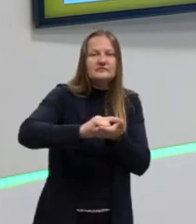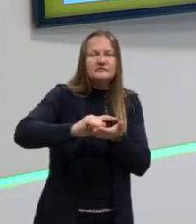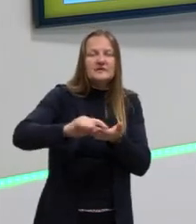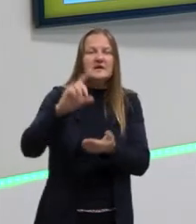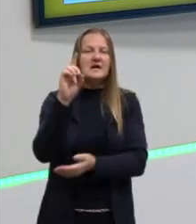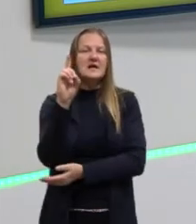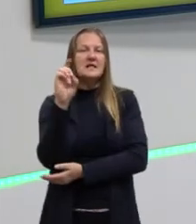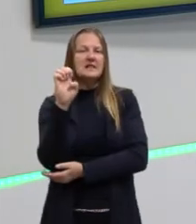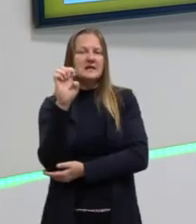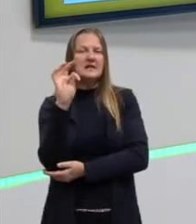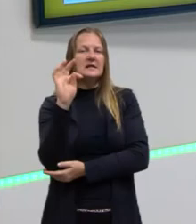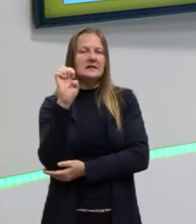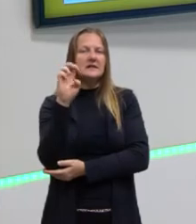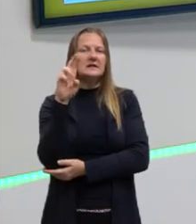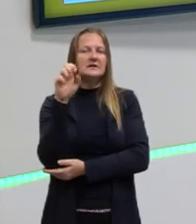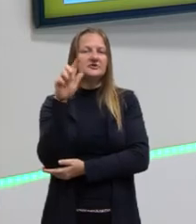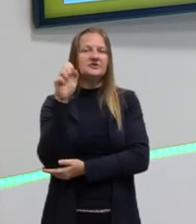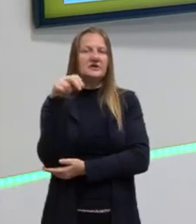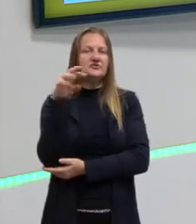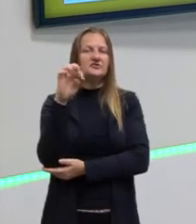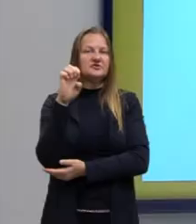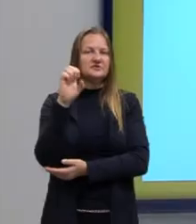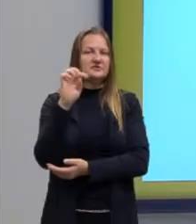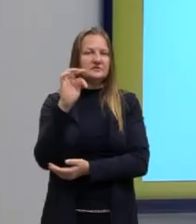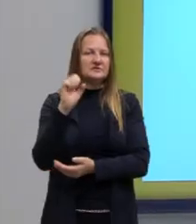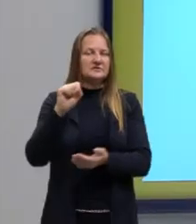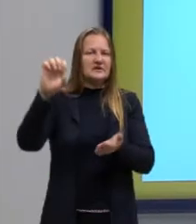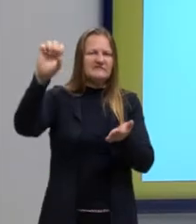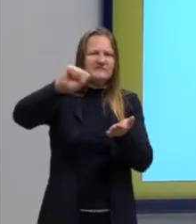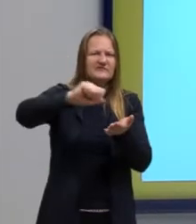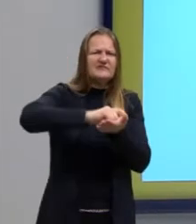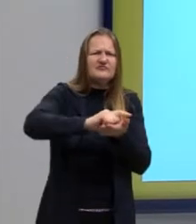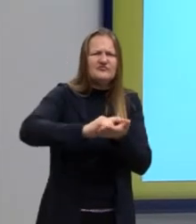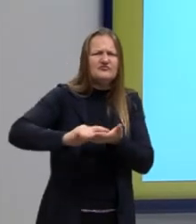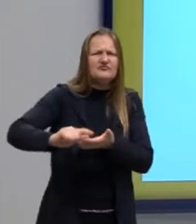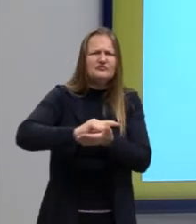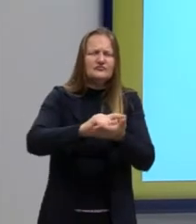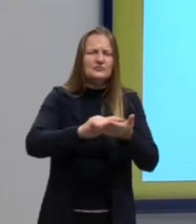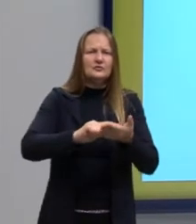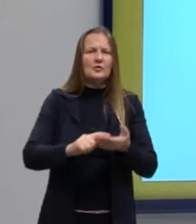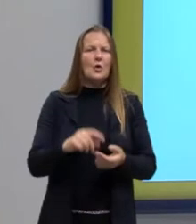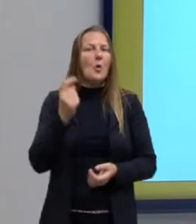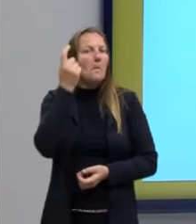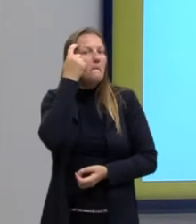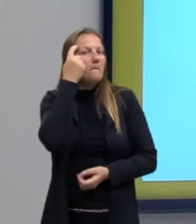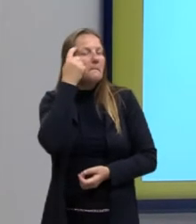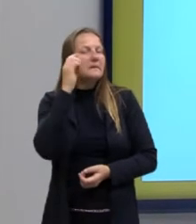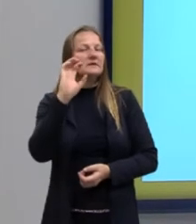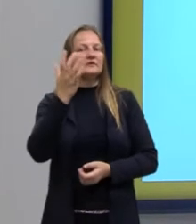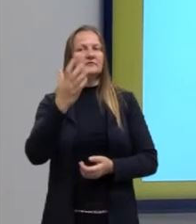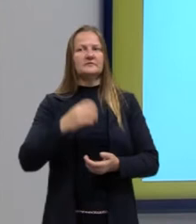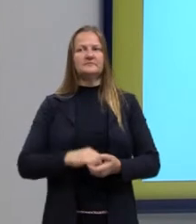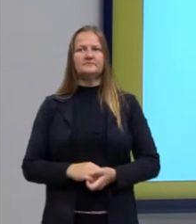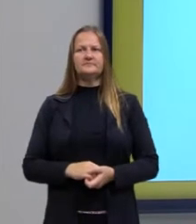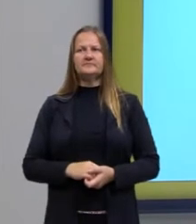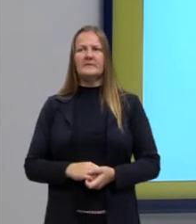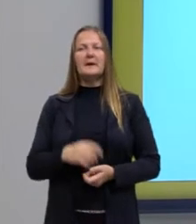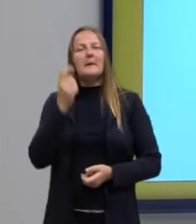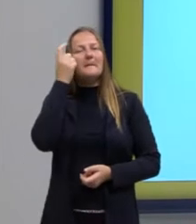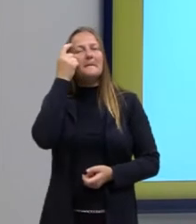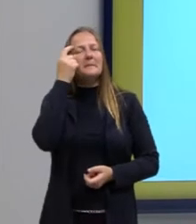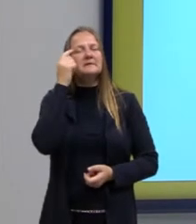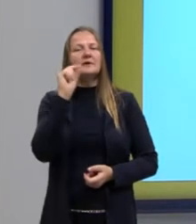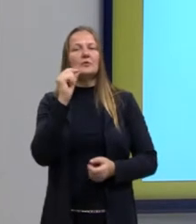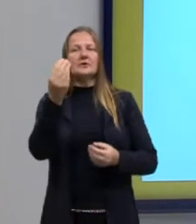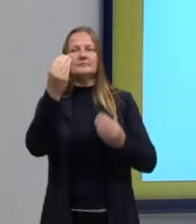que eles são, tá? Então, para começar a pensar, a resolver esse problema, temos que ter em